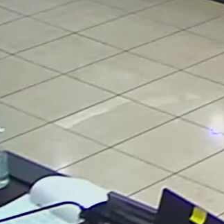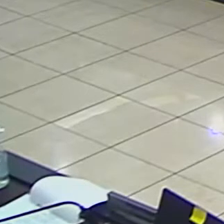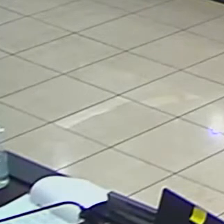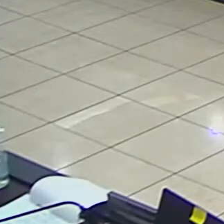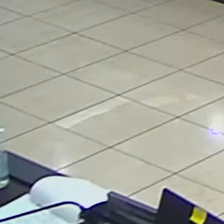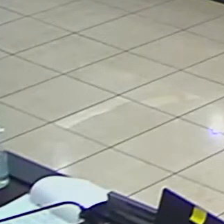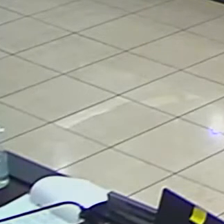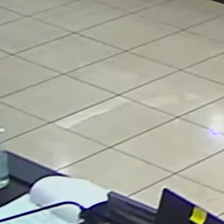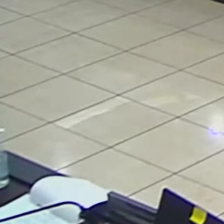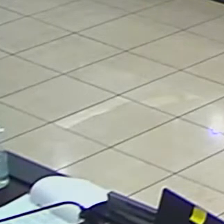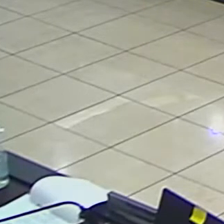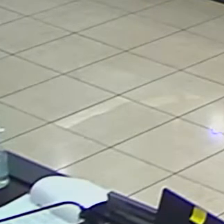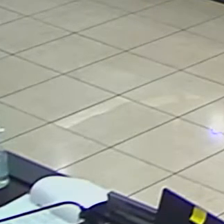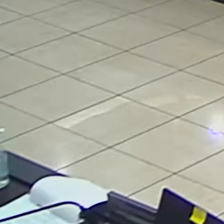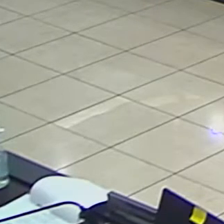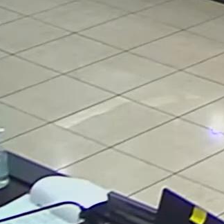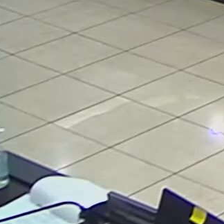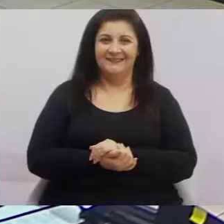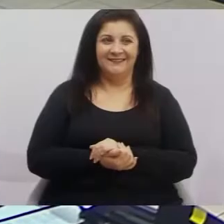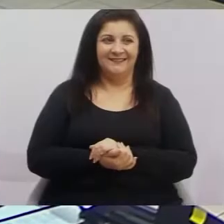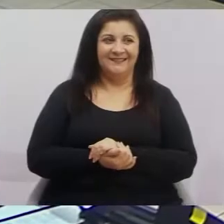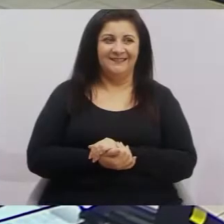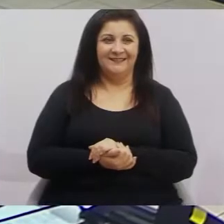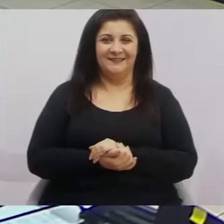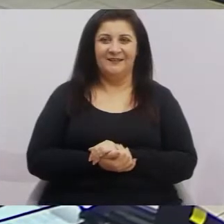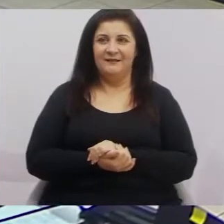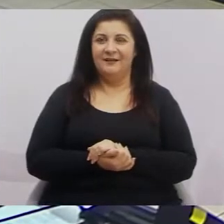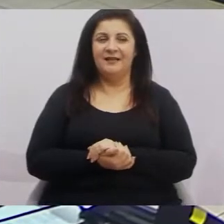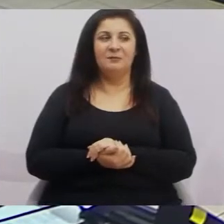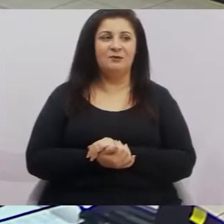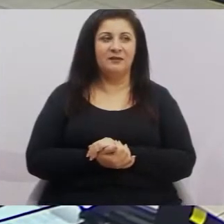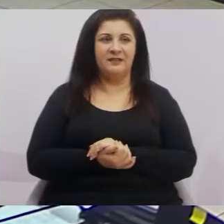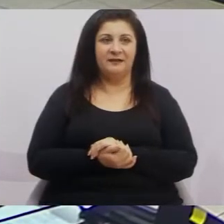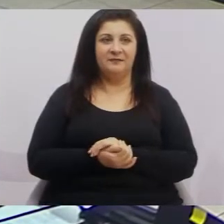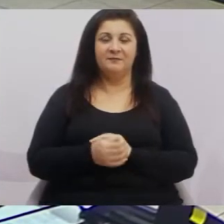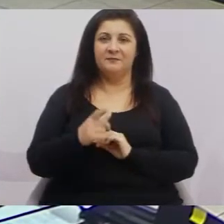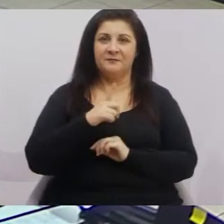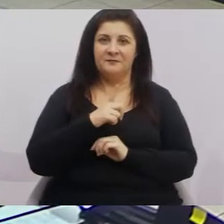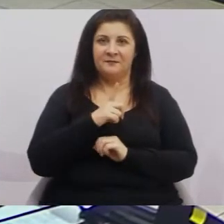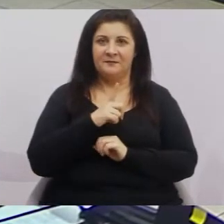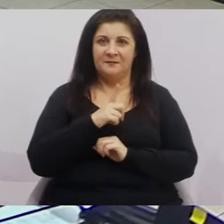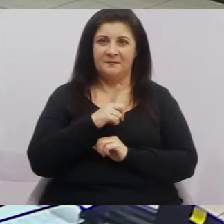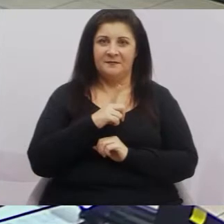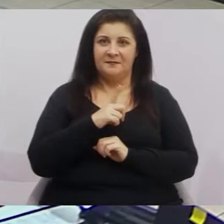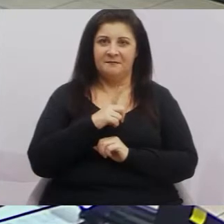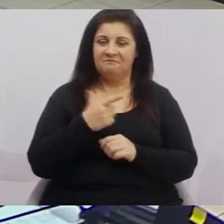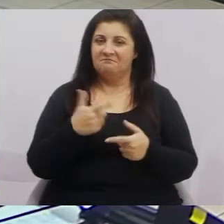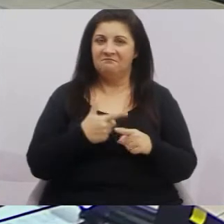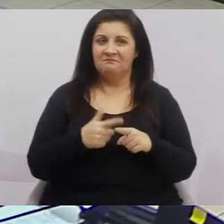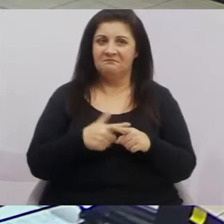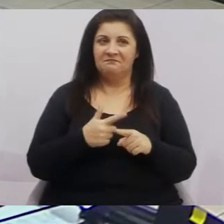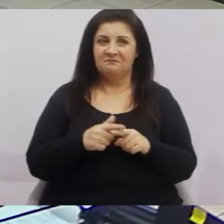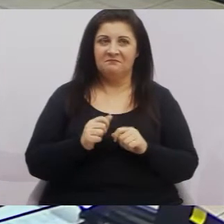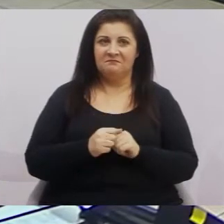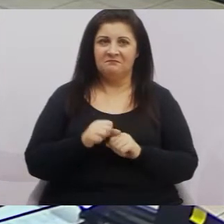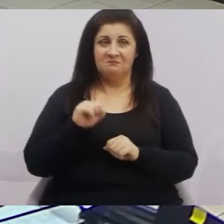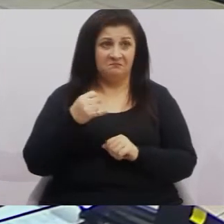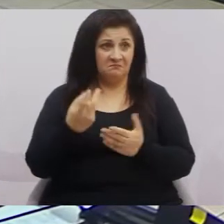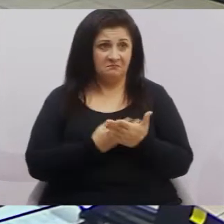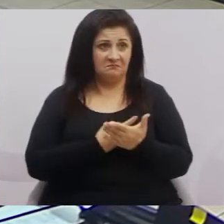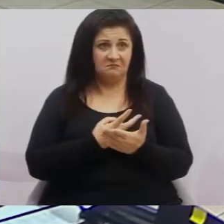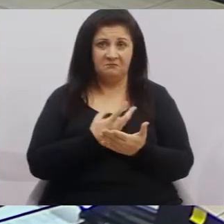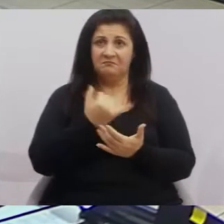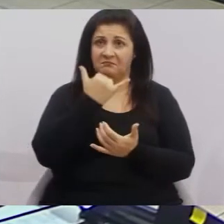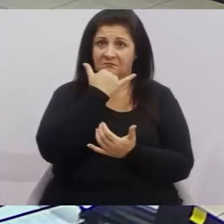Então, existe um custo. Lógico que existe. E não tenho nenhum problema que, se eu tivesse errado, eu vim pedir